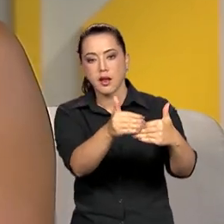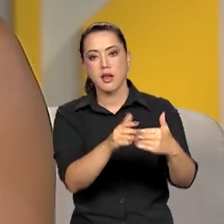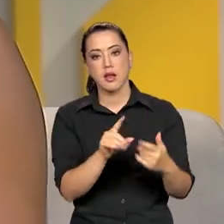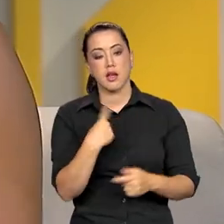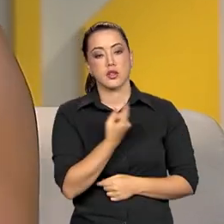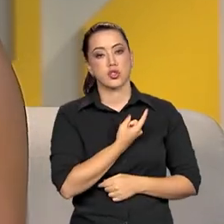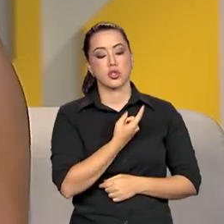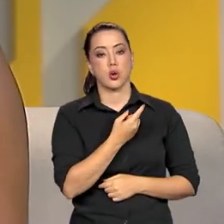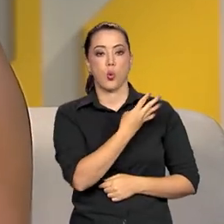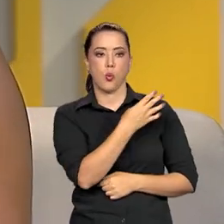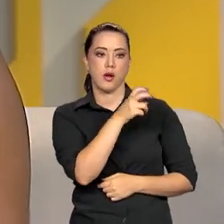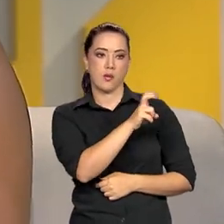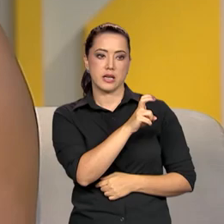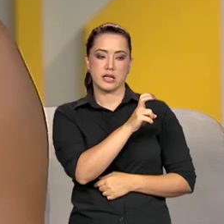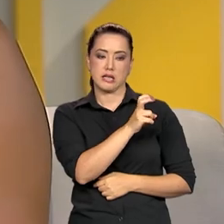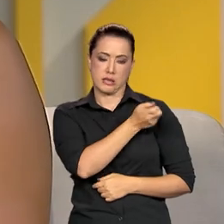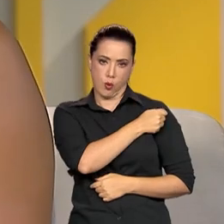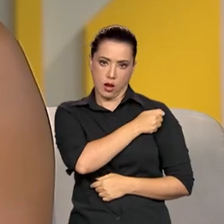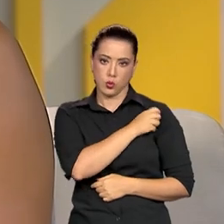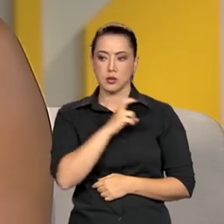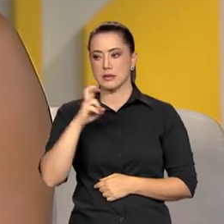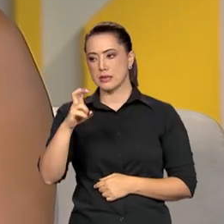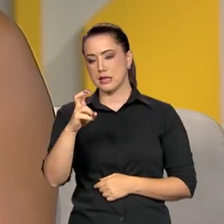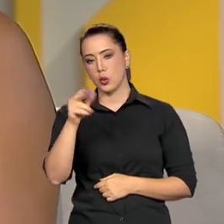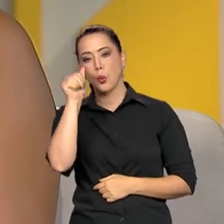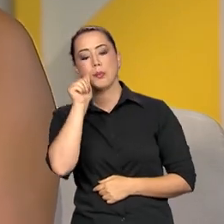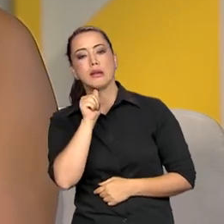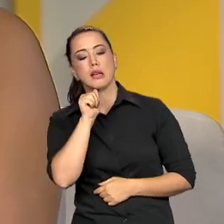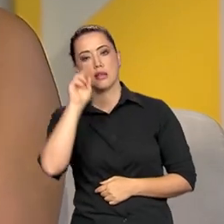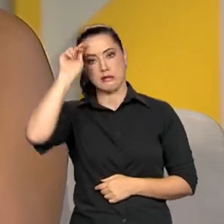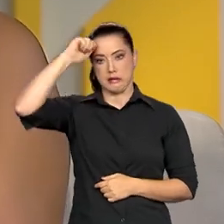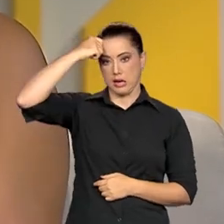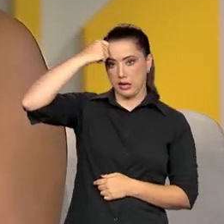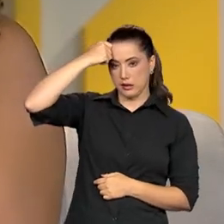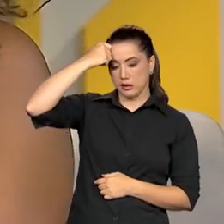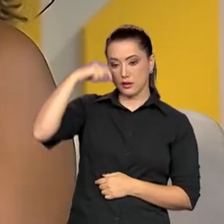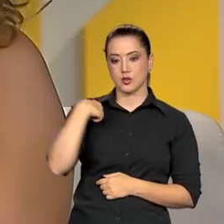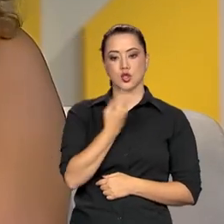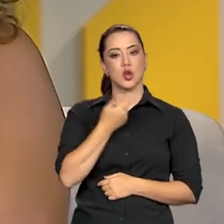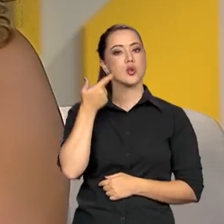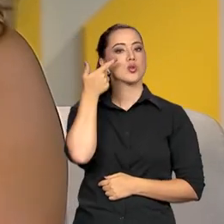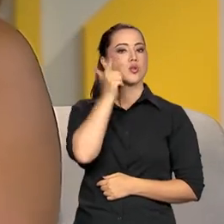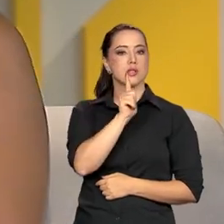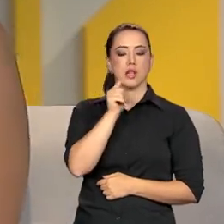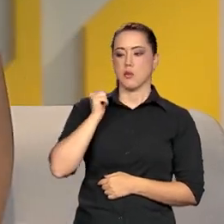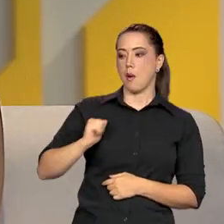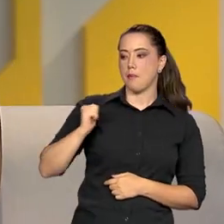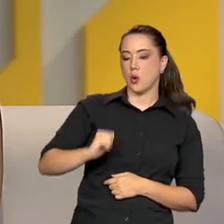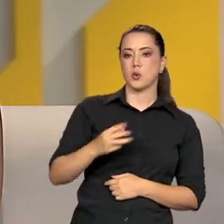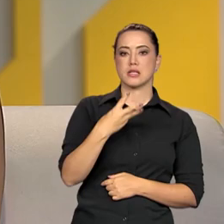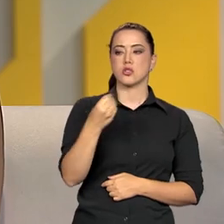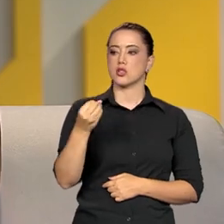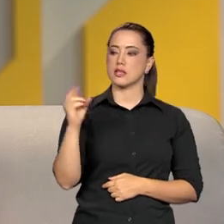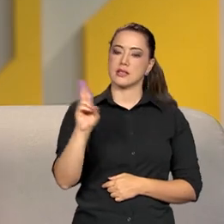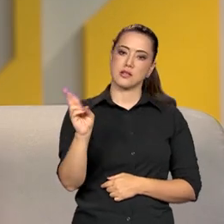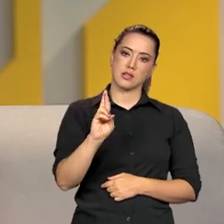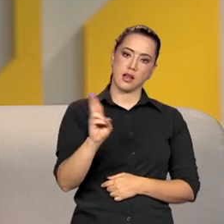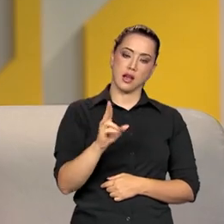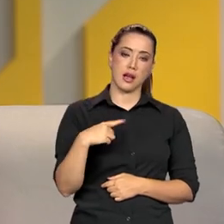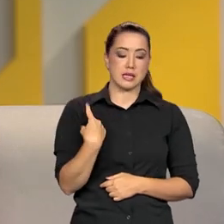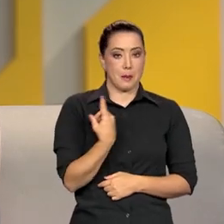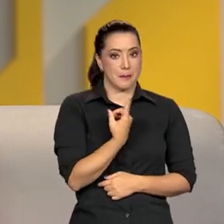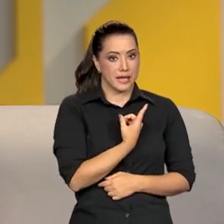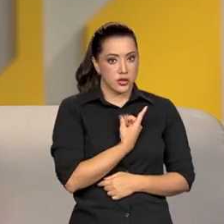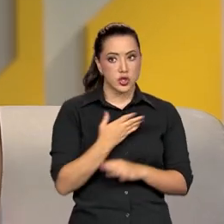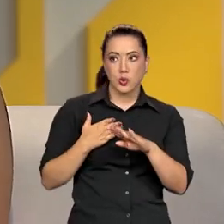cinco meninas, né? Que eram negras e todas ganhávamos uma bolsa de 300 reais, que para a